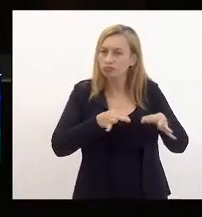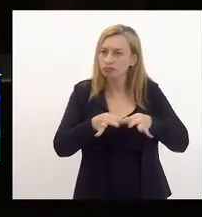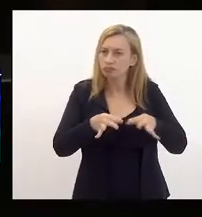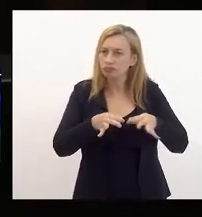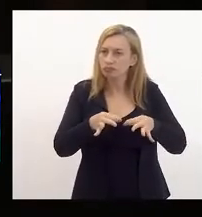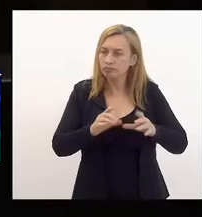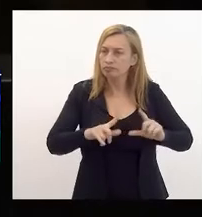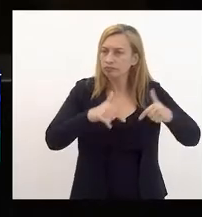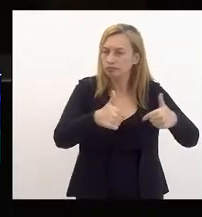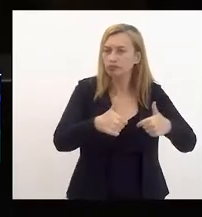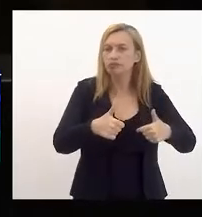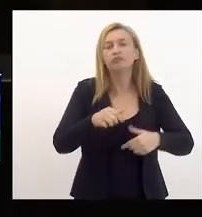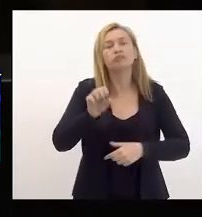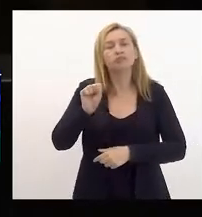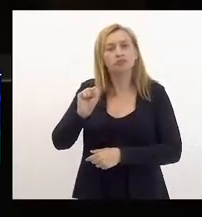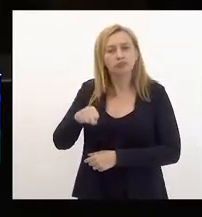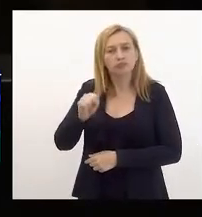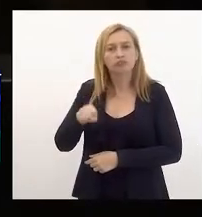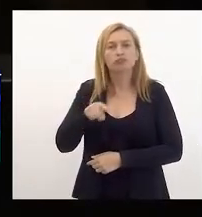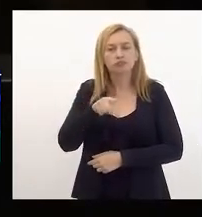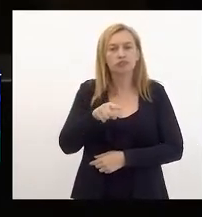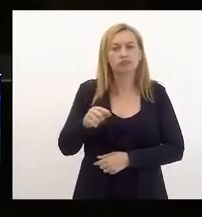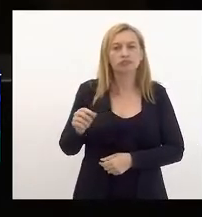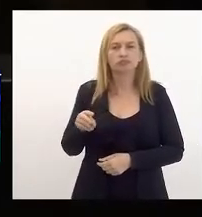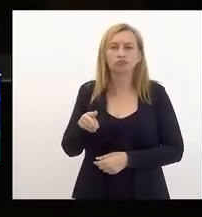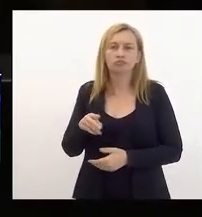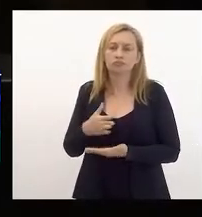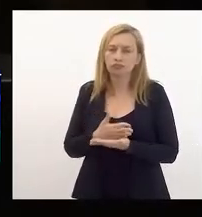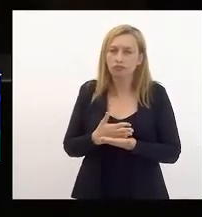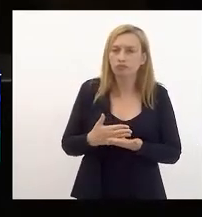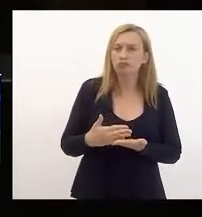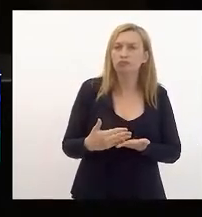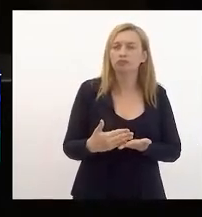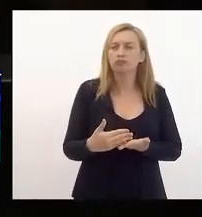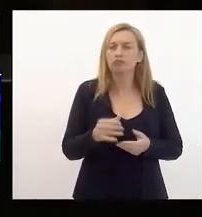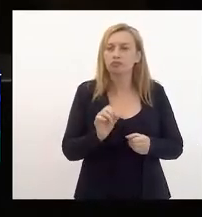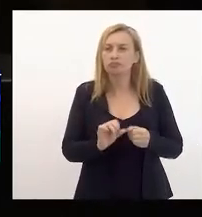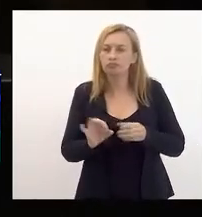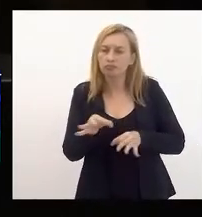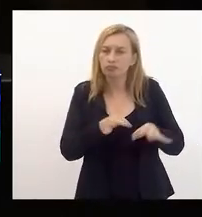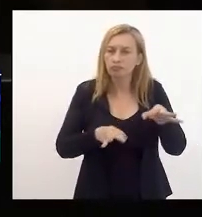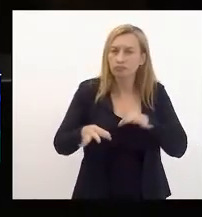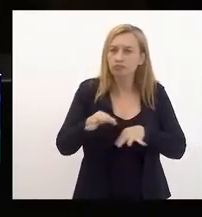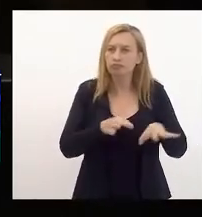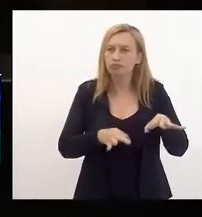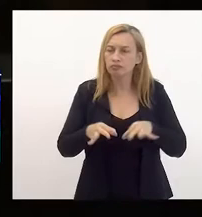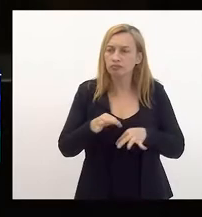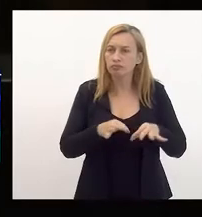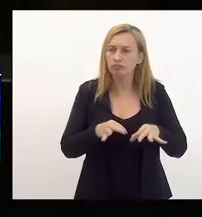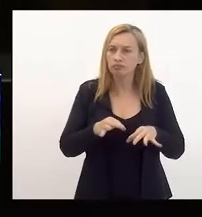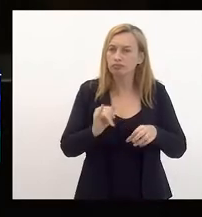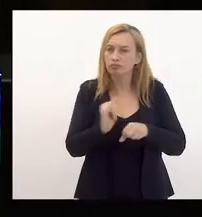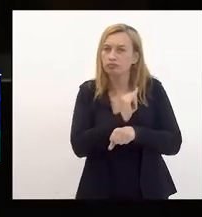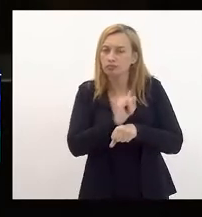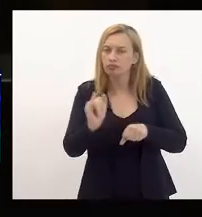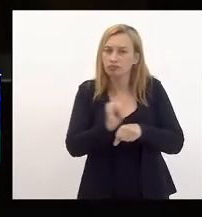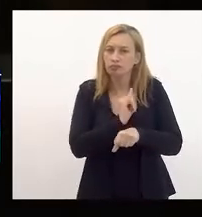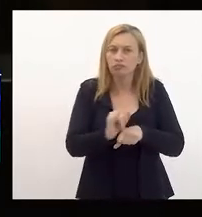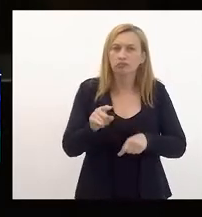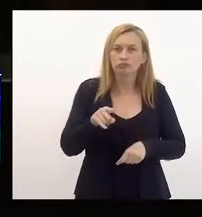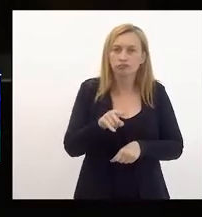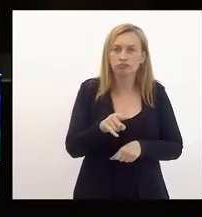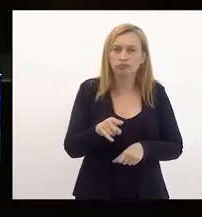Isto sim, aí você começa a fazer aquele planejamento, planejamento onde você